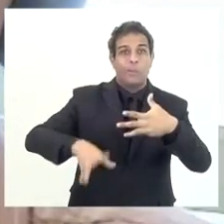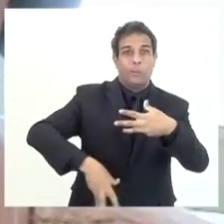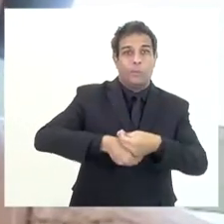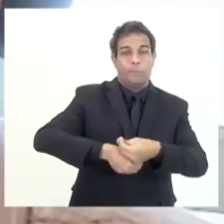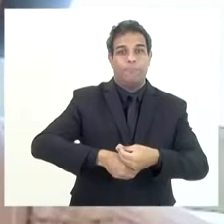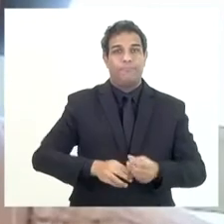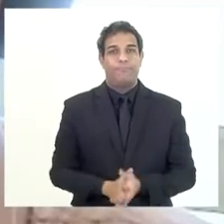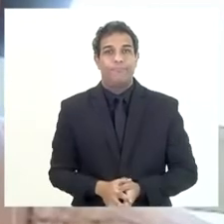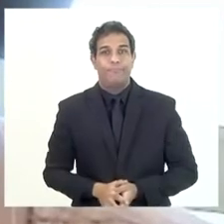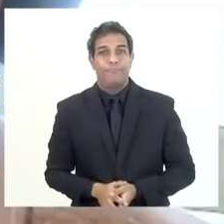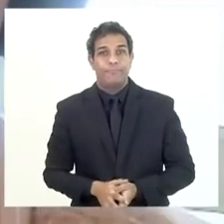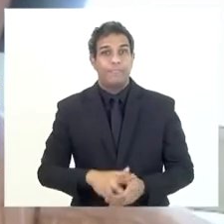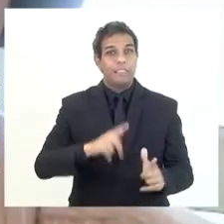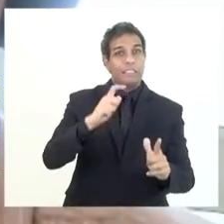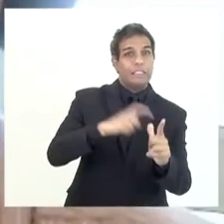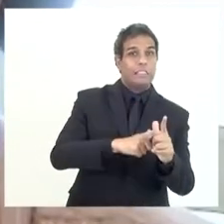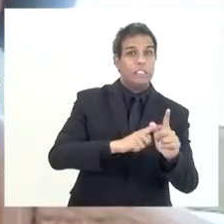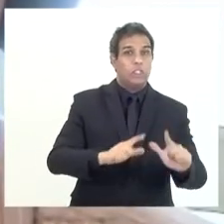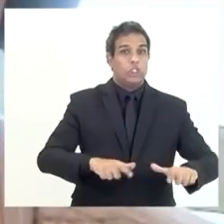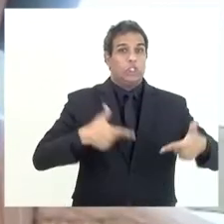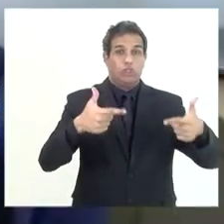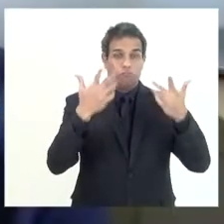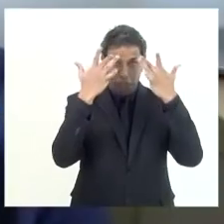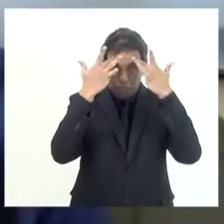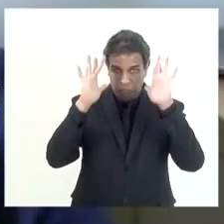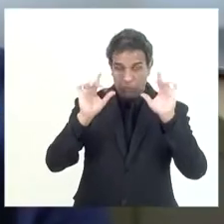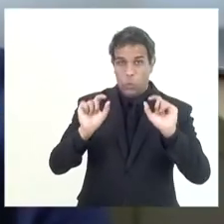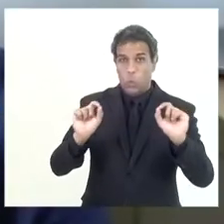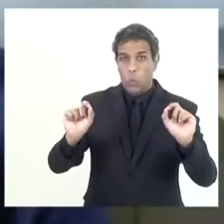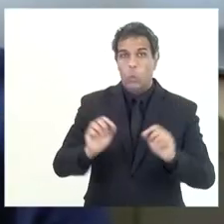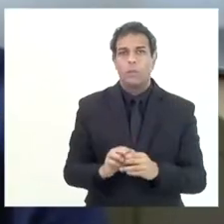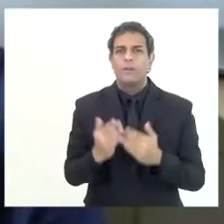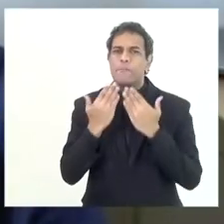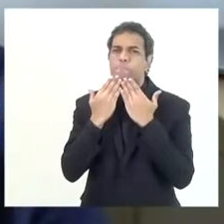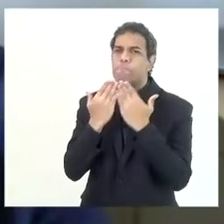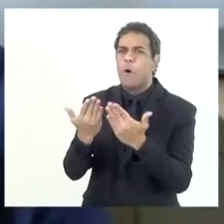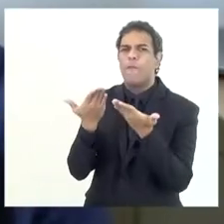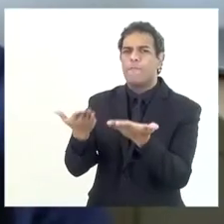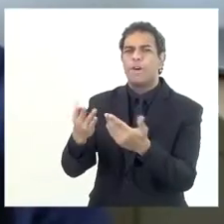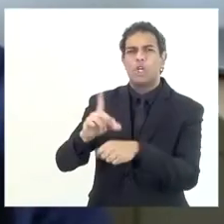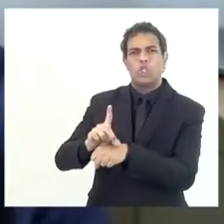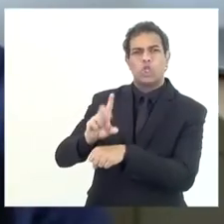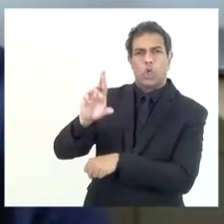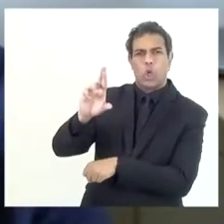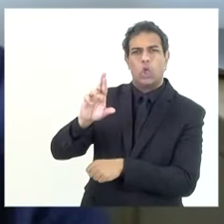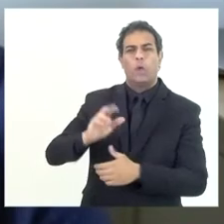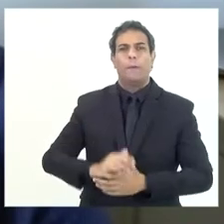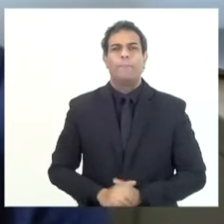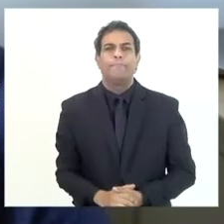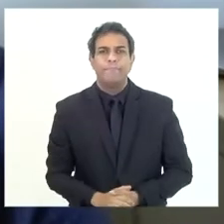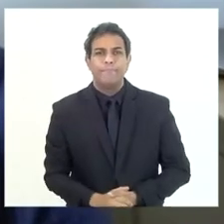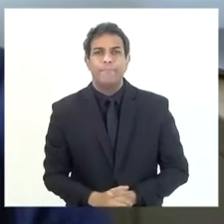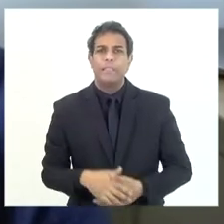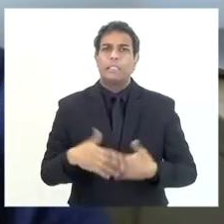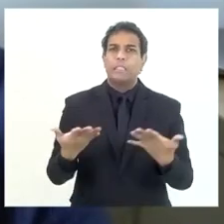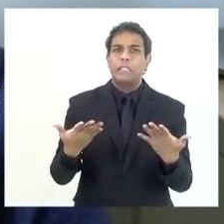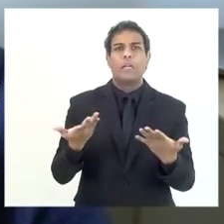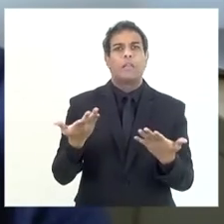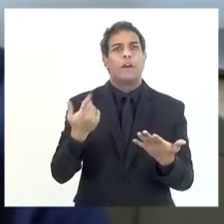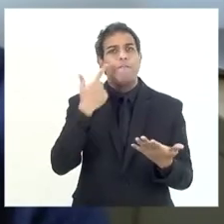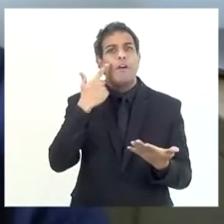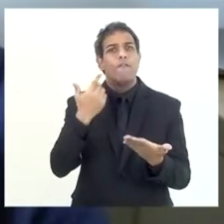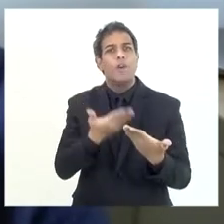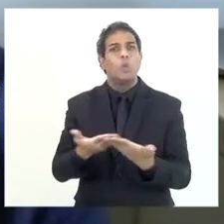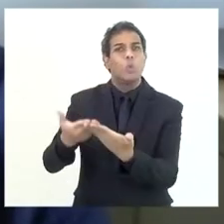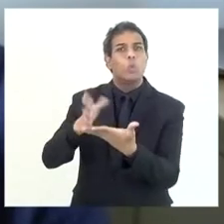Agora, na dívida ativa eu desconheço. se eu, por favor, depois verifique se há alguma recomendação